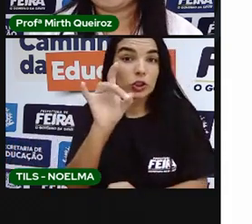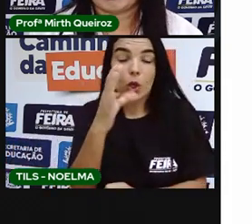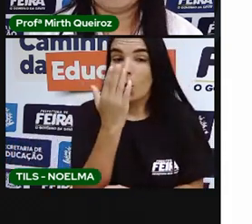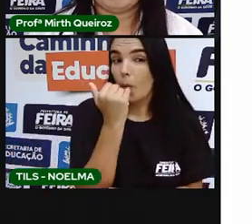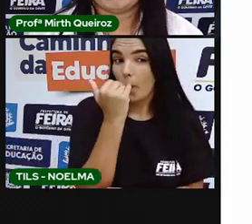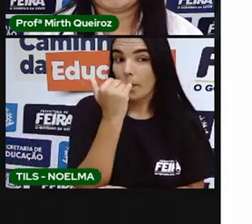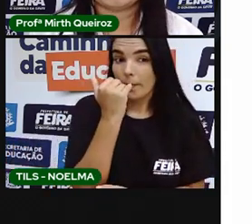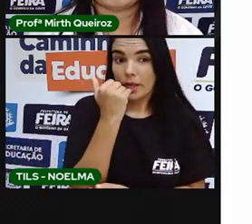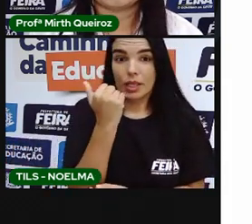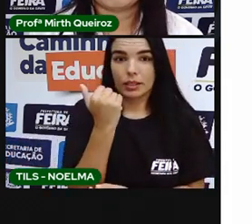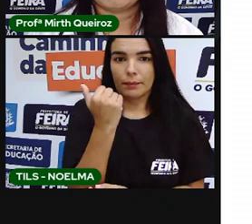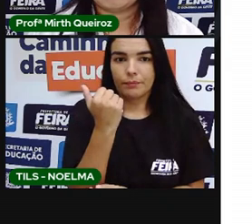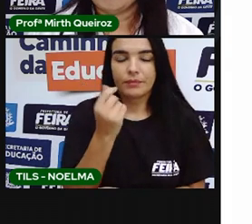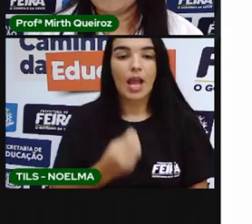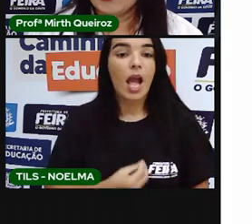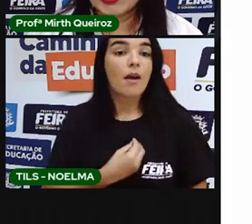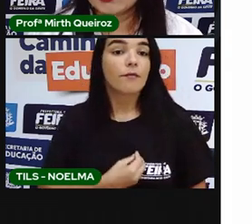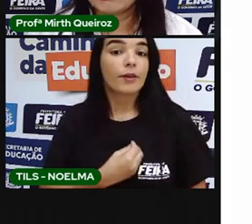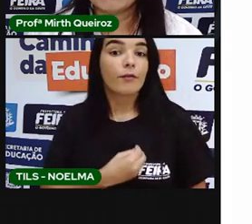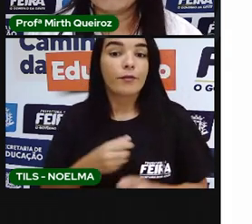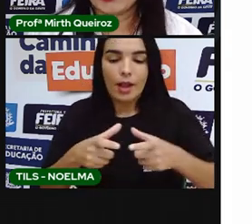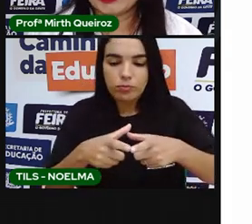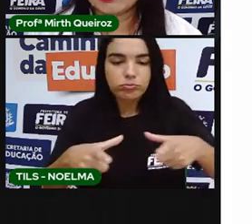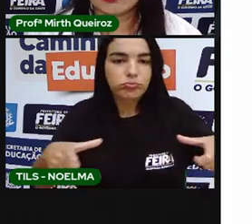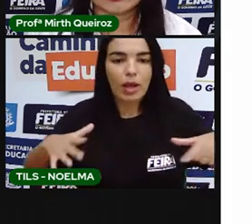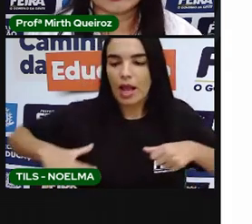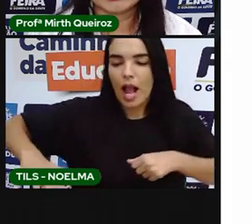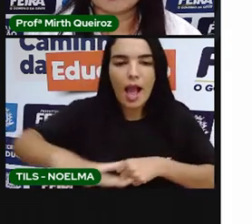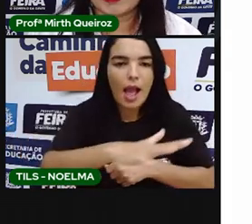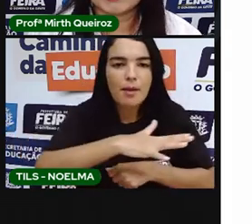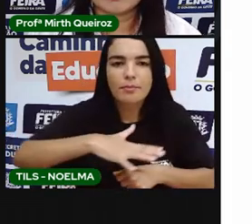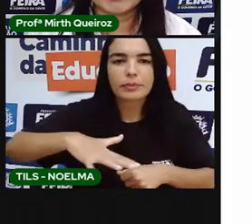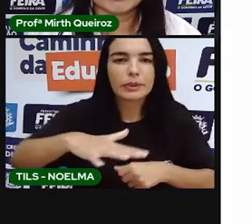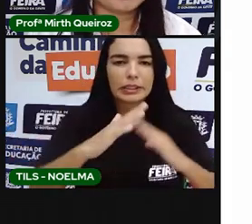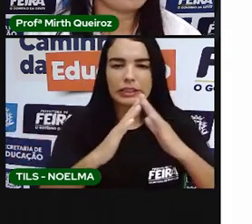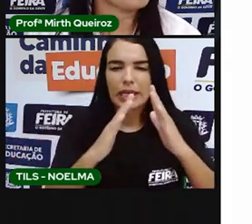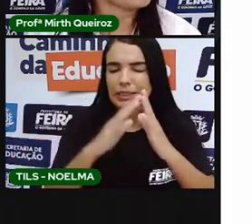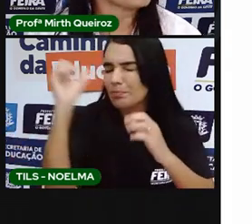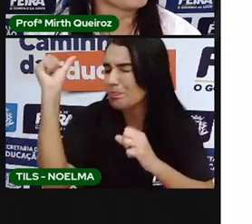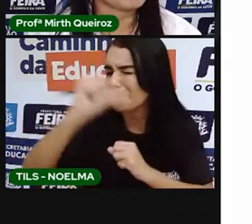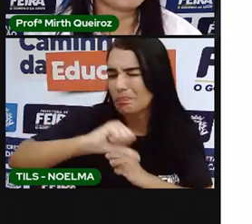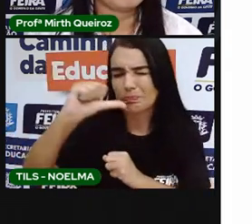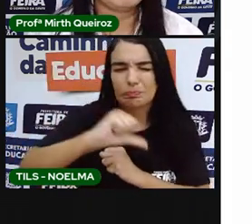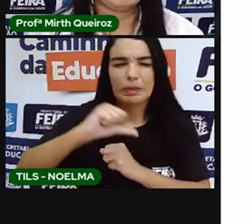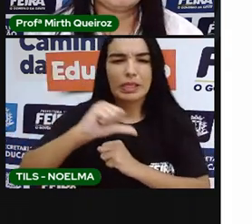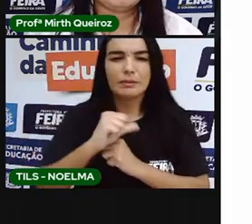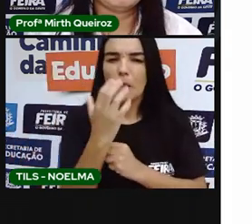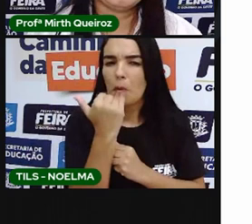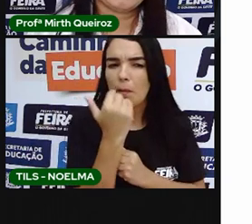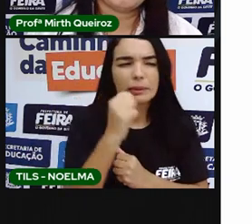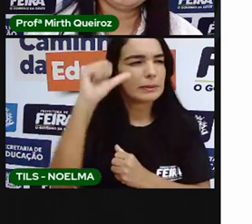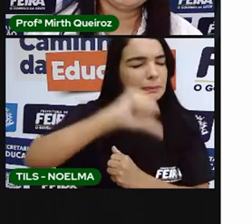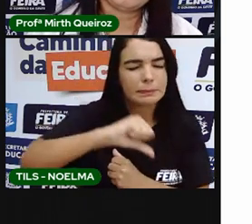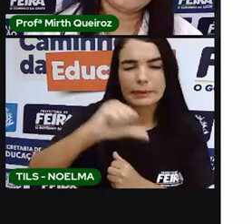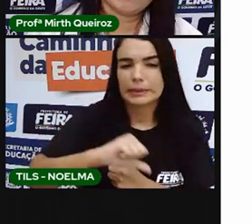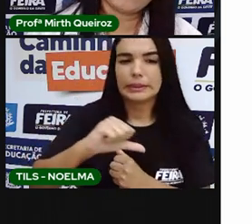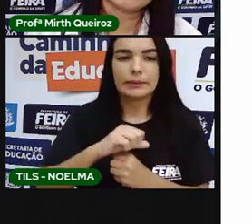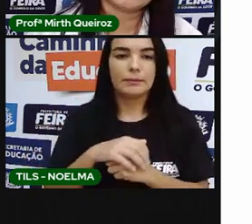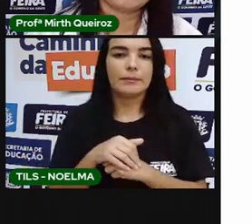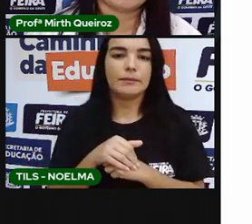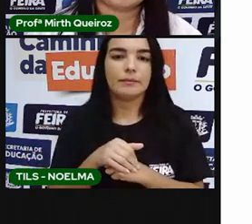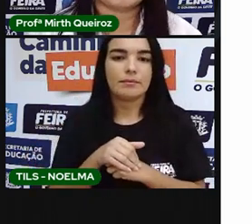ambientes muito ruins, condições péssimas. E aí,